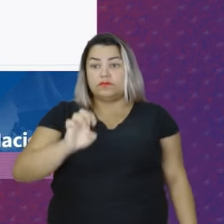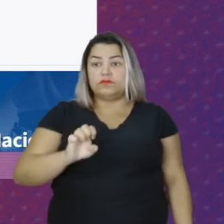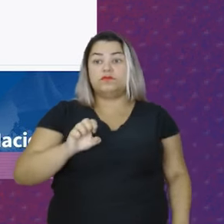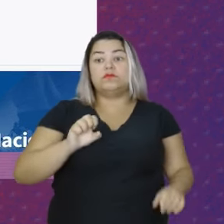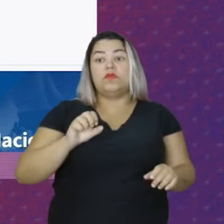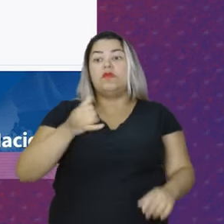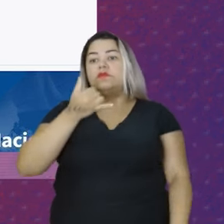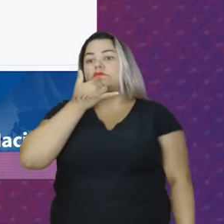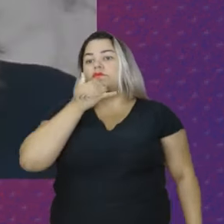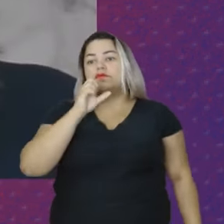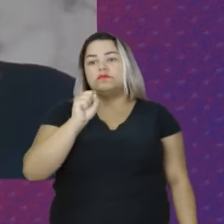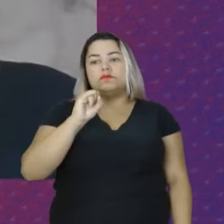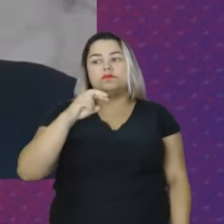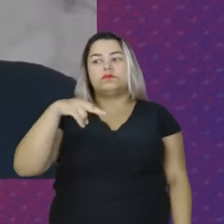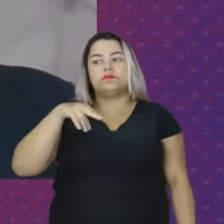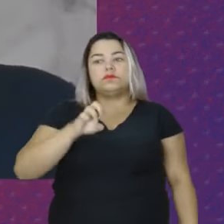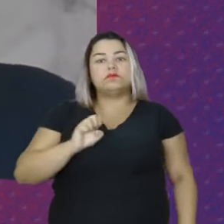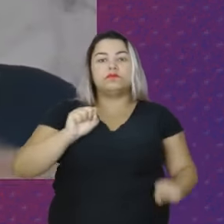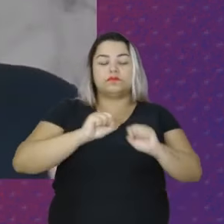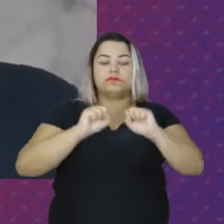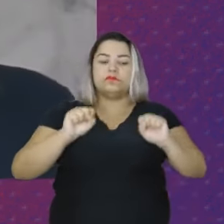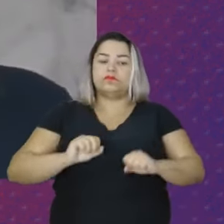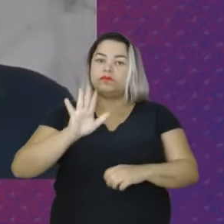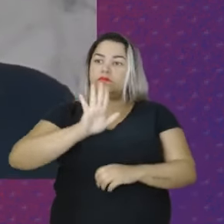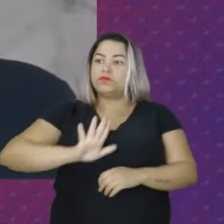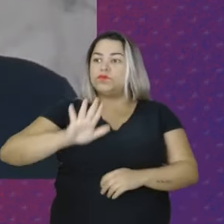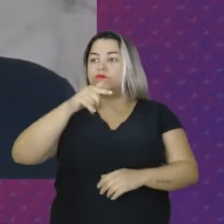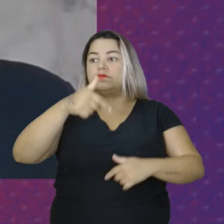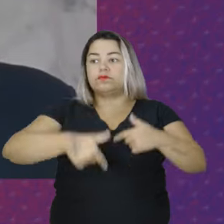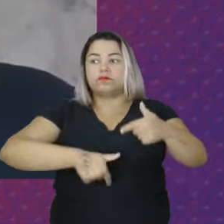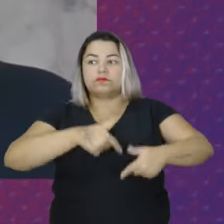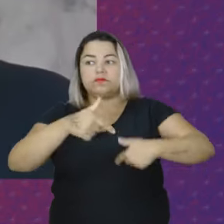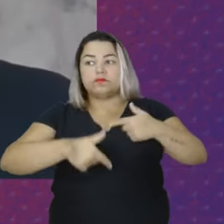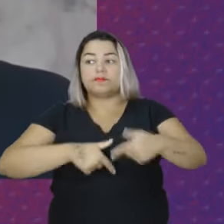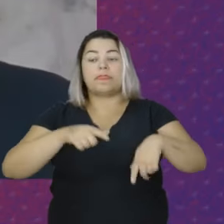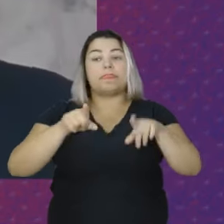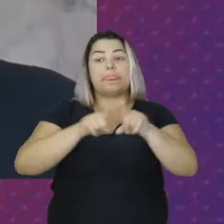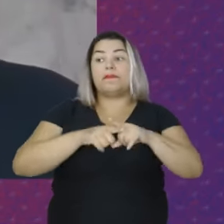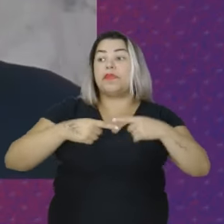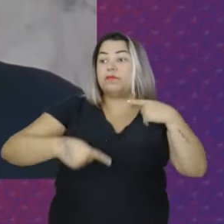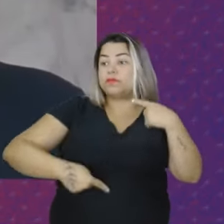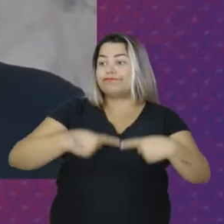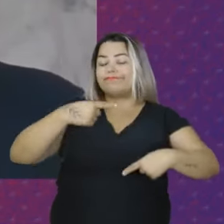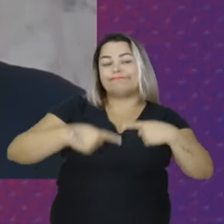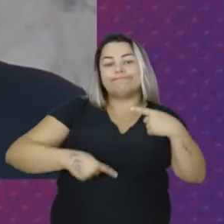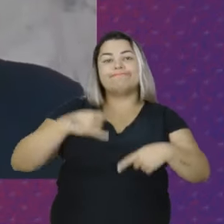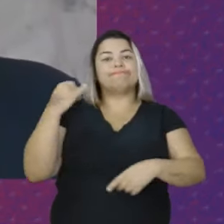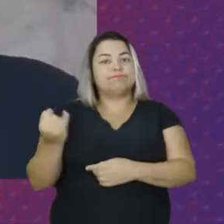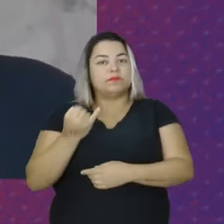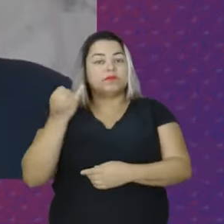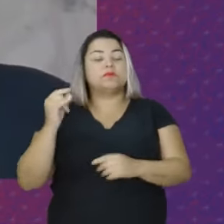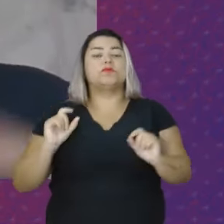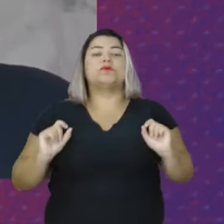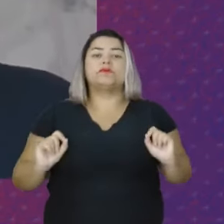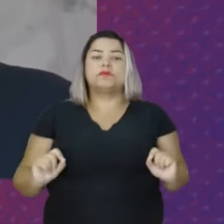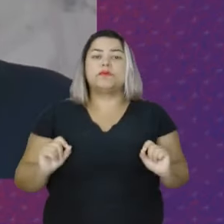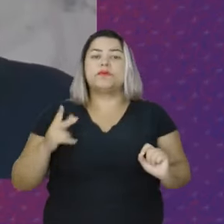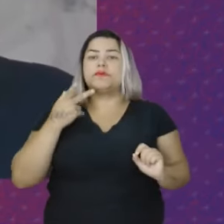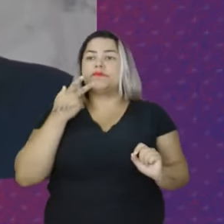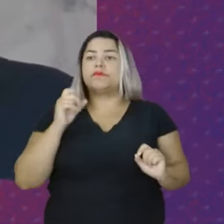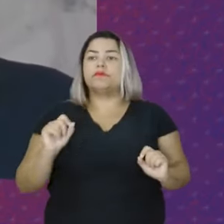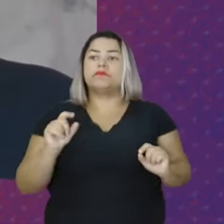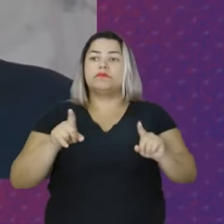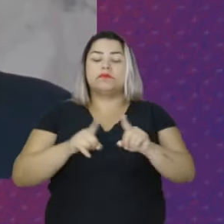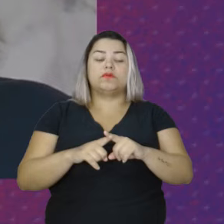Nacional de Emprego Então isso vai também sendo uma política importante para o